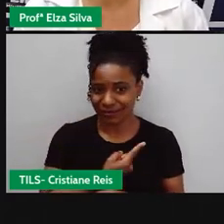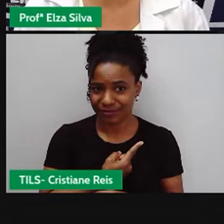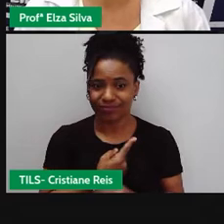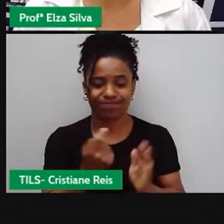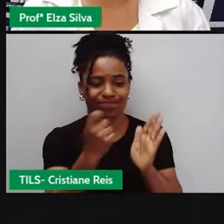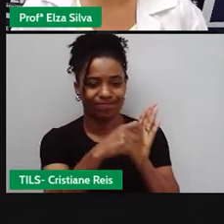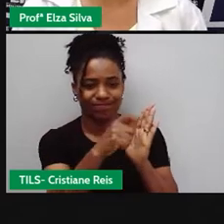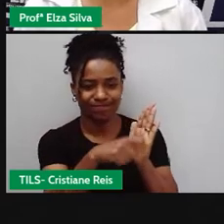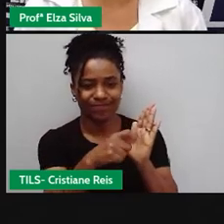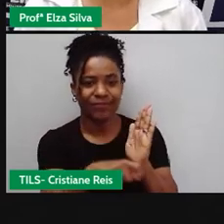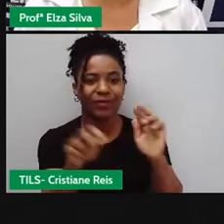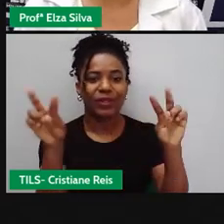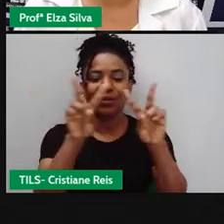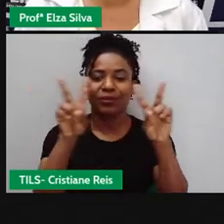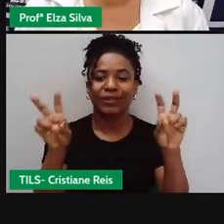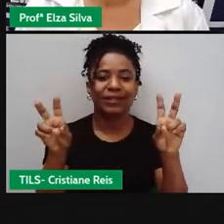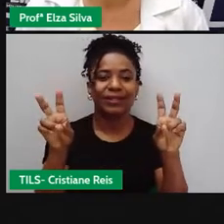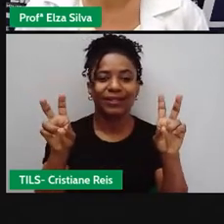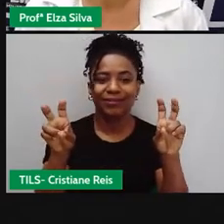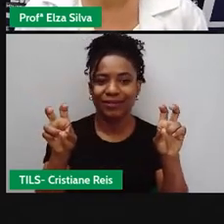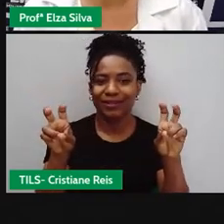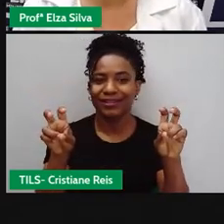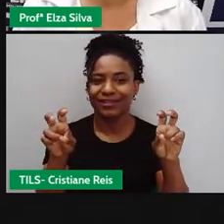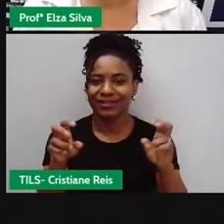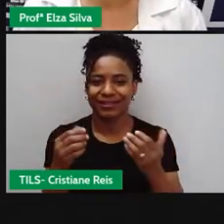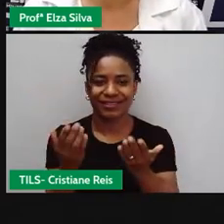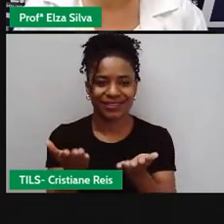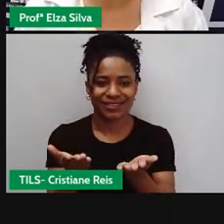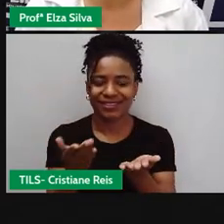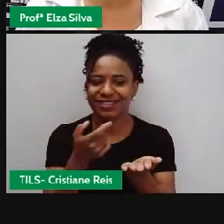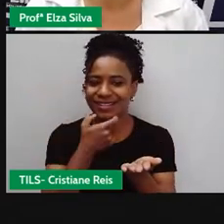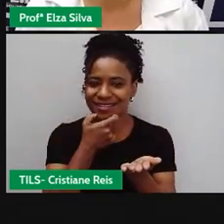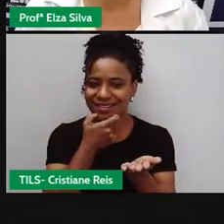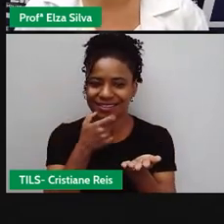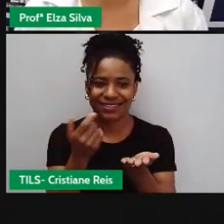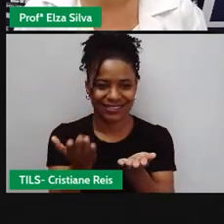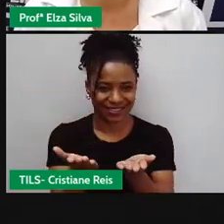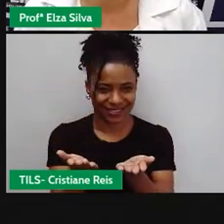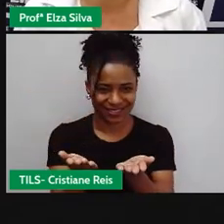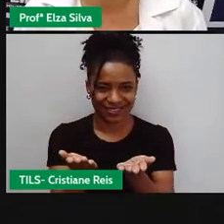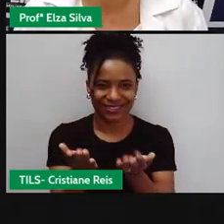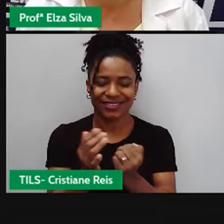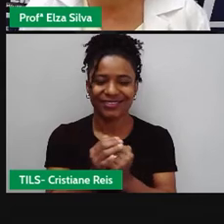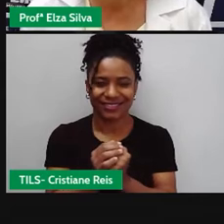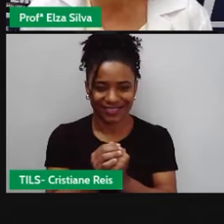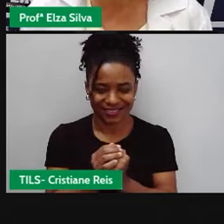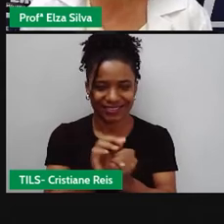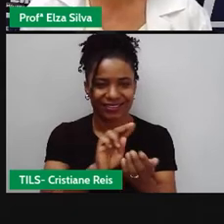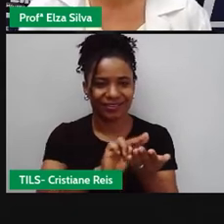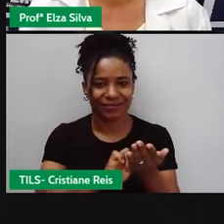caderno o tema da aula de hoje. Moves, series and books around the world.